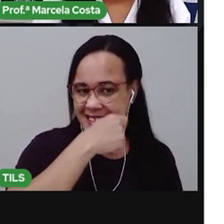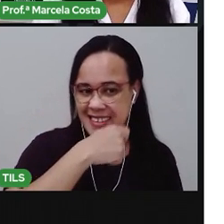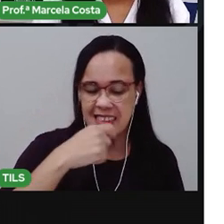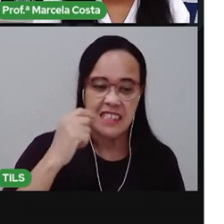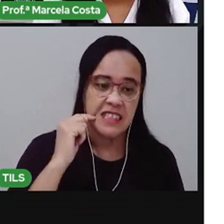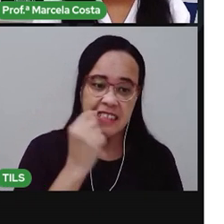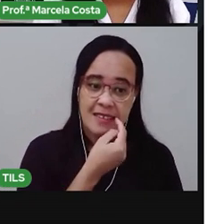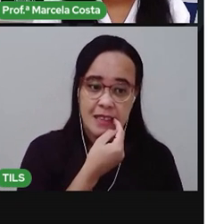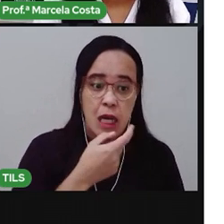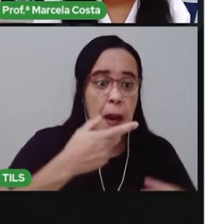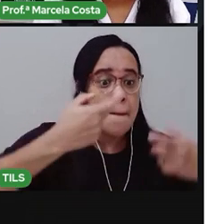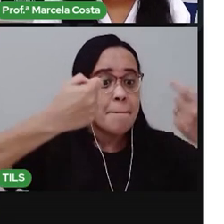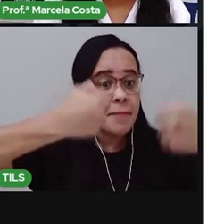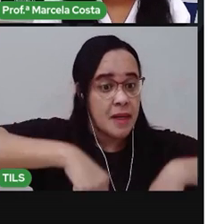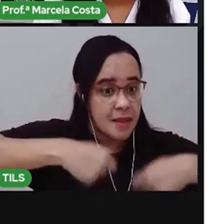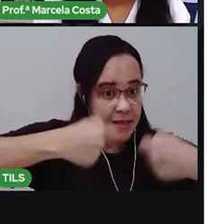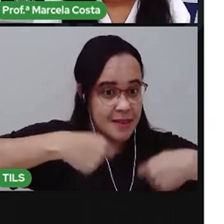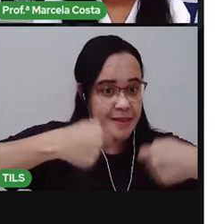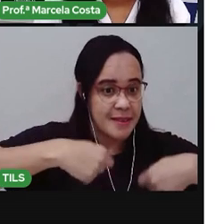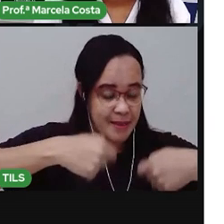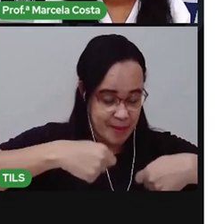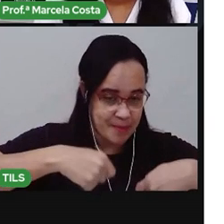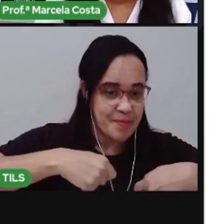dentes.